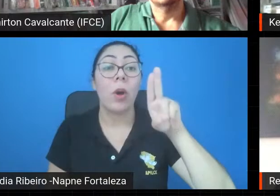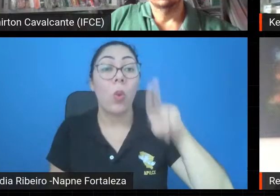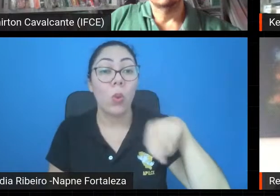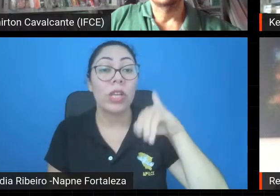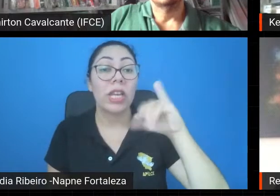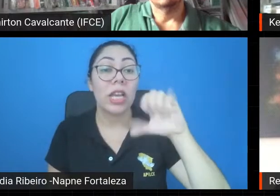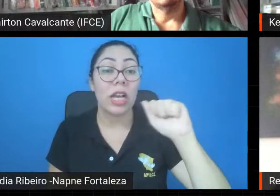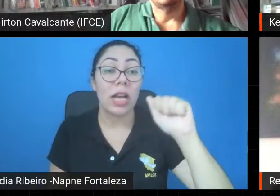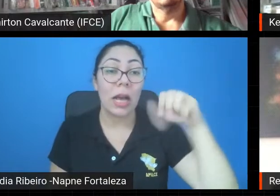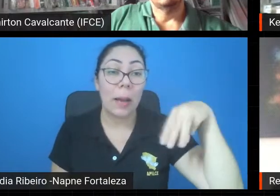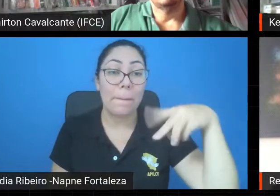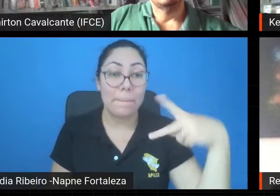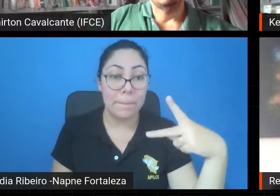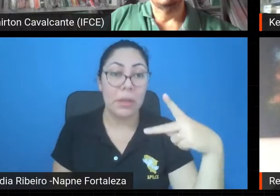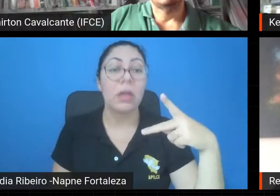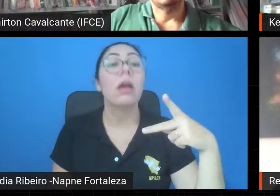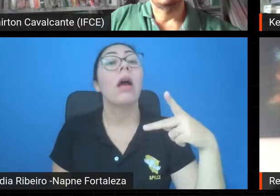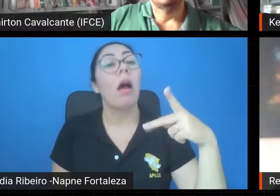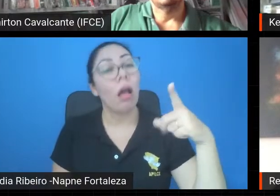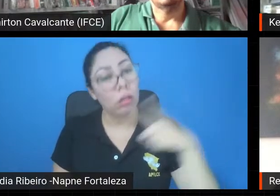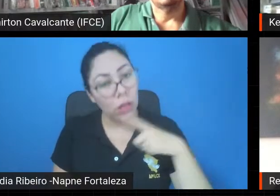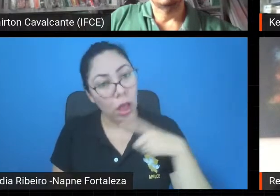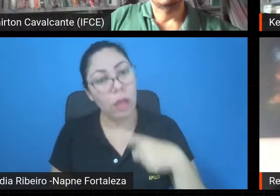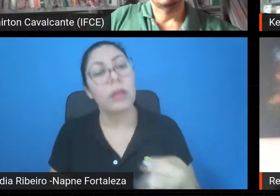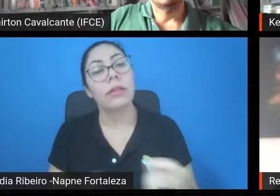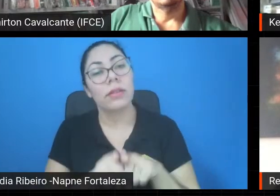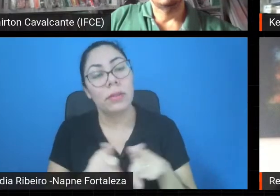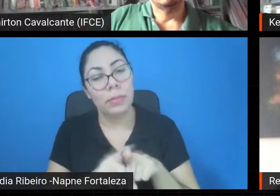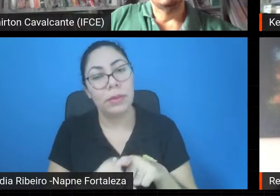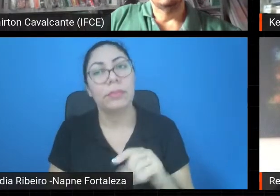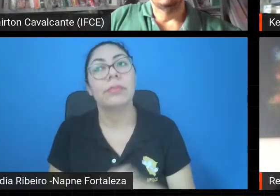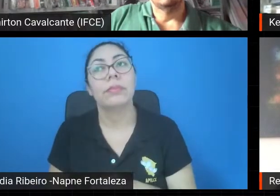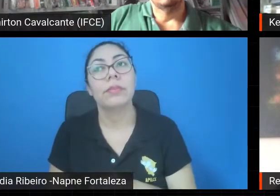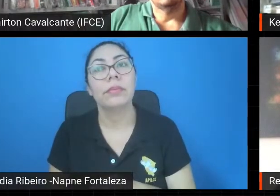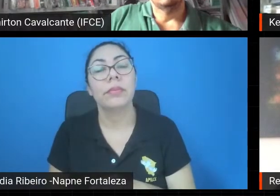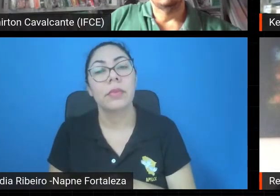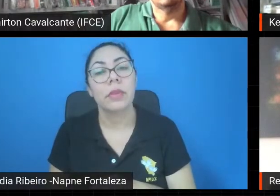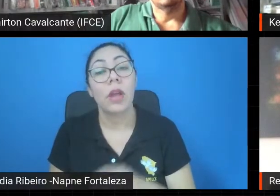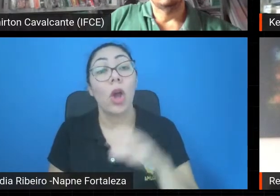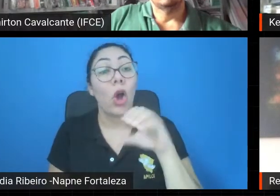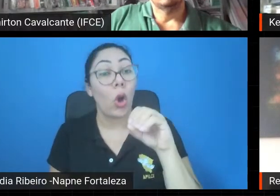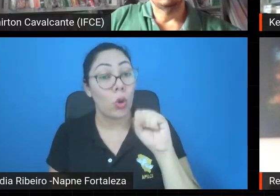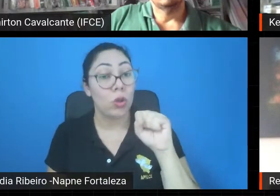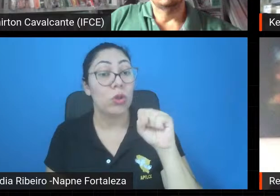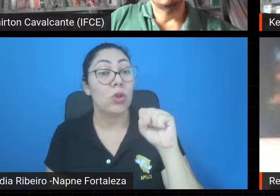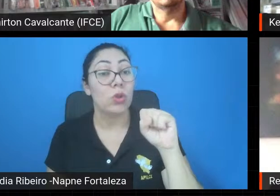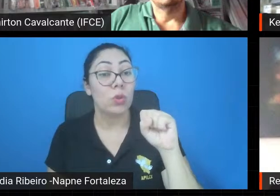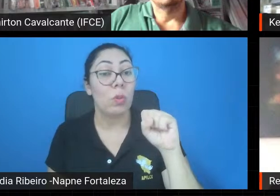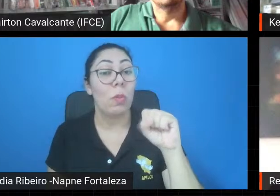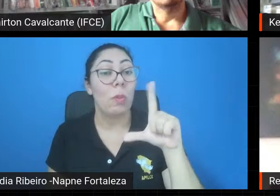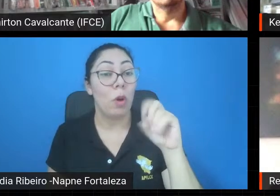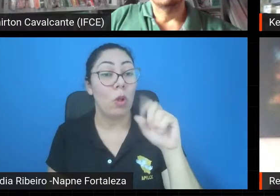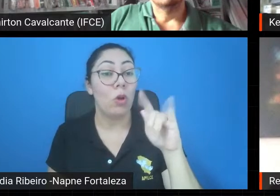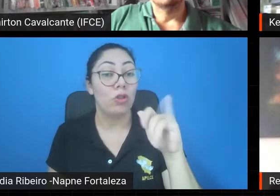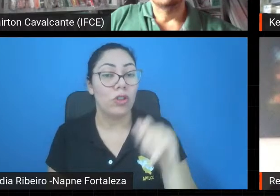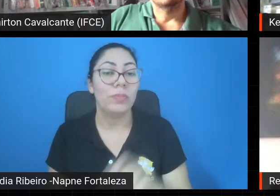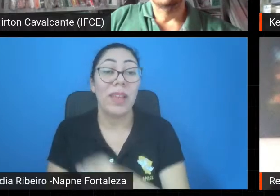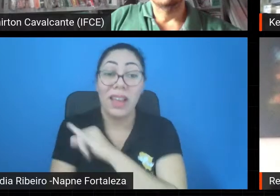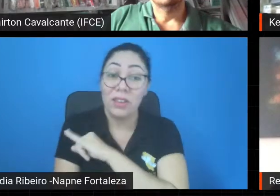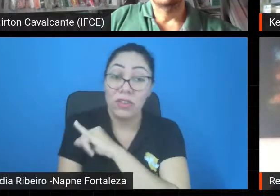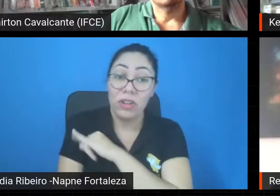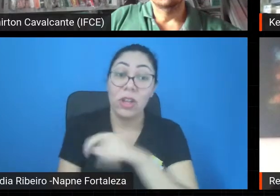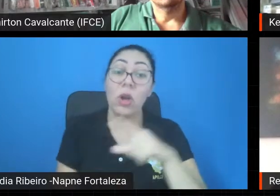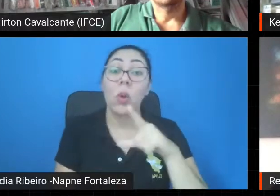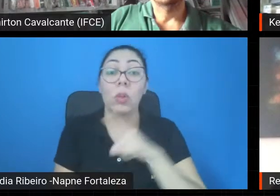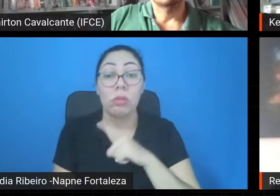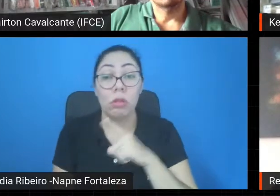Você vê que isso é só em São Paulo. Rio de Janeiro é, bom, tem pós-graduação, tem CBPF, tem